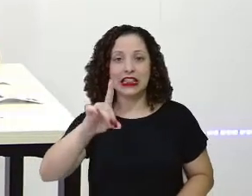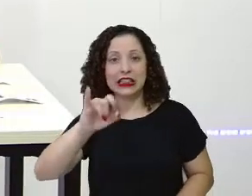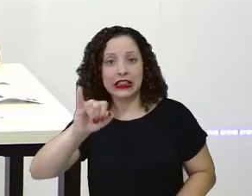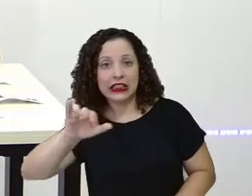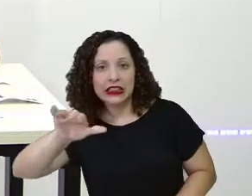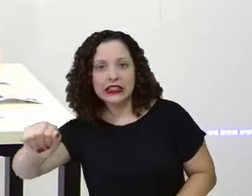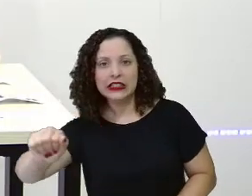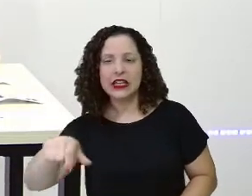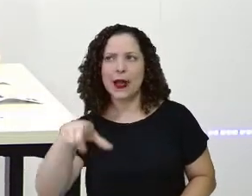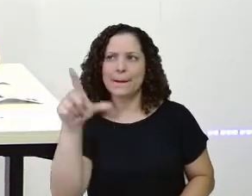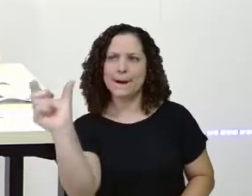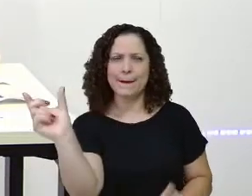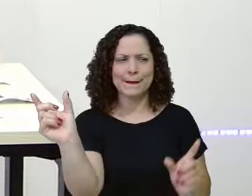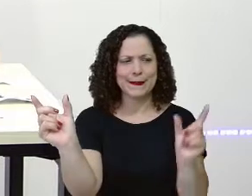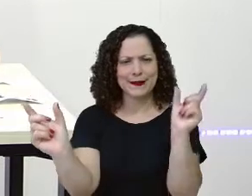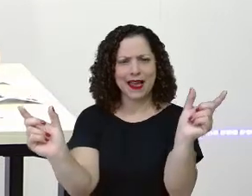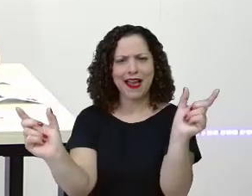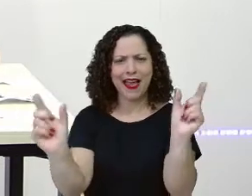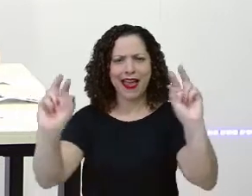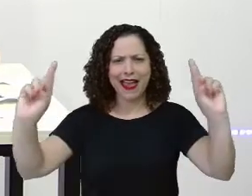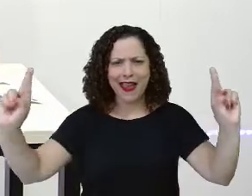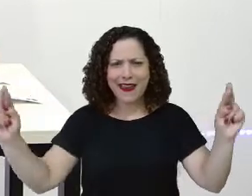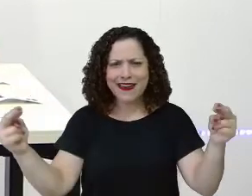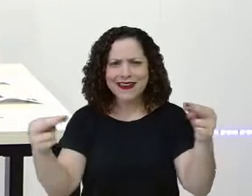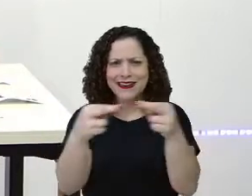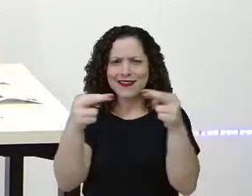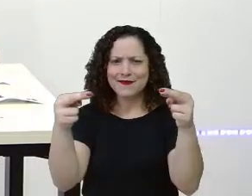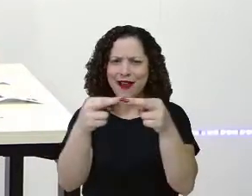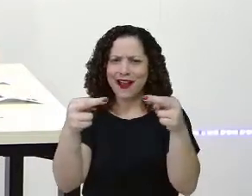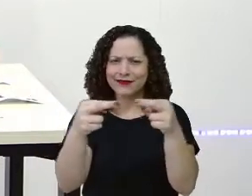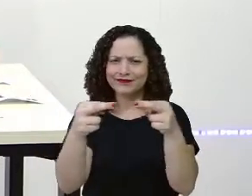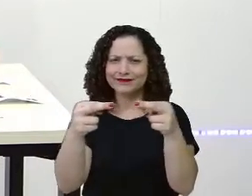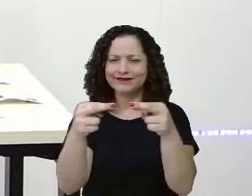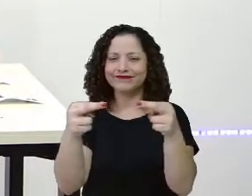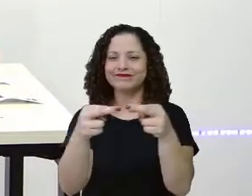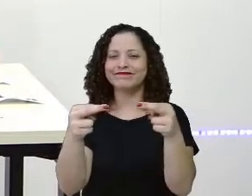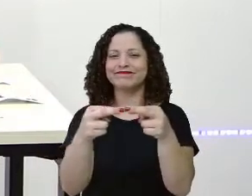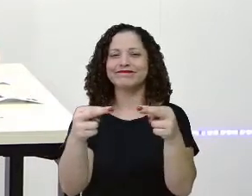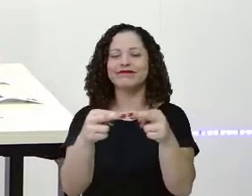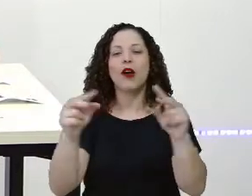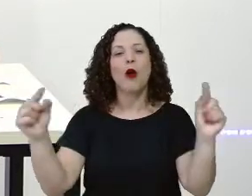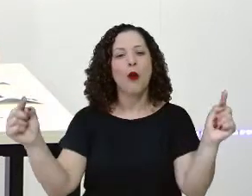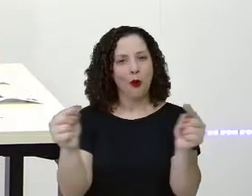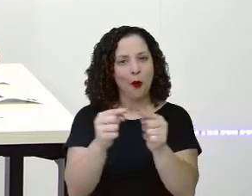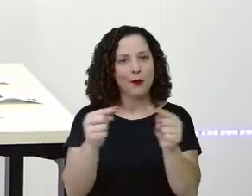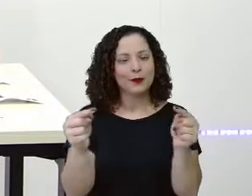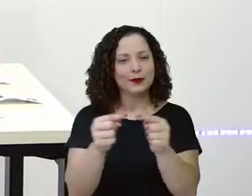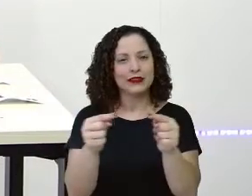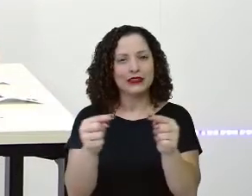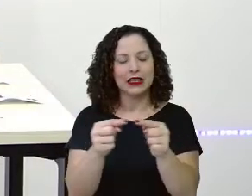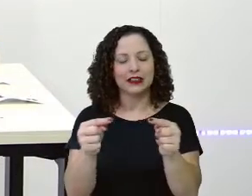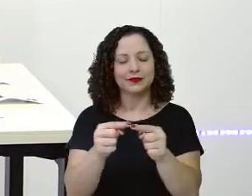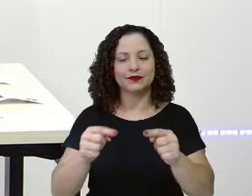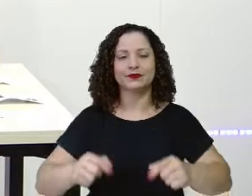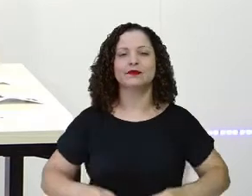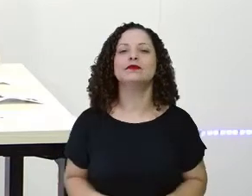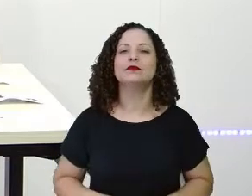todo dia! Hum, sabia! Rima com... Pensa assim,